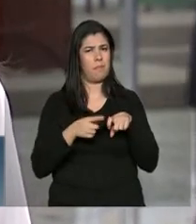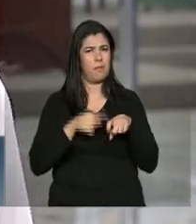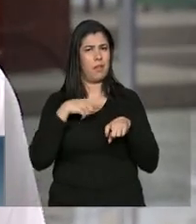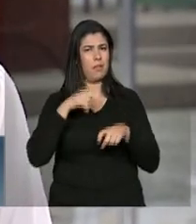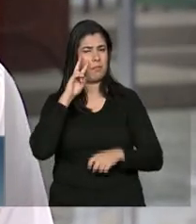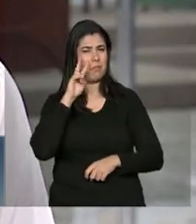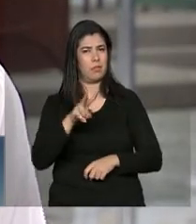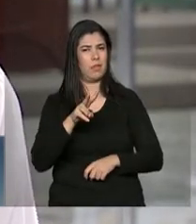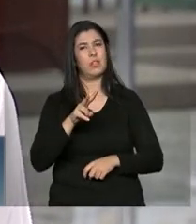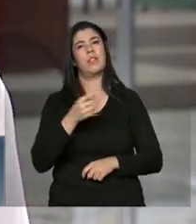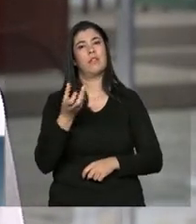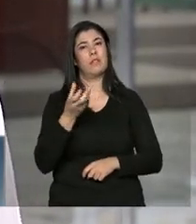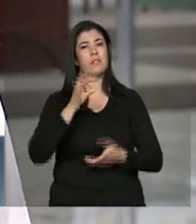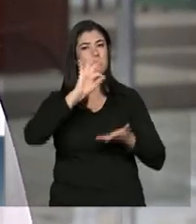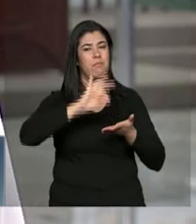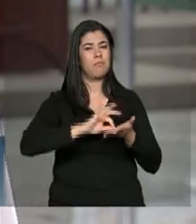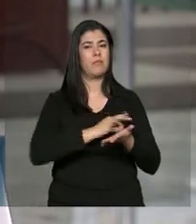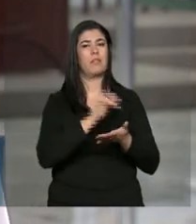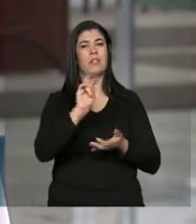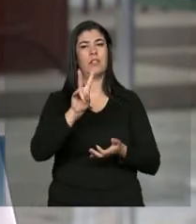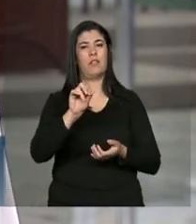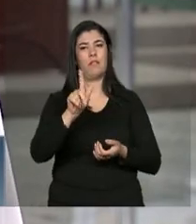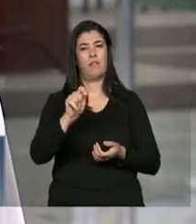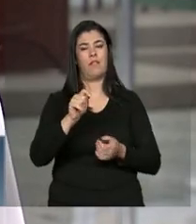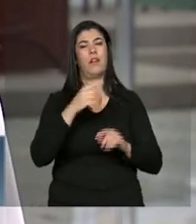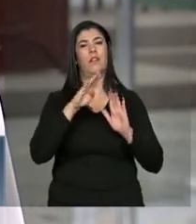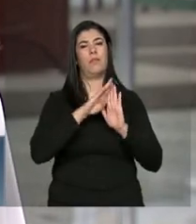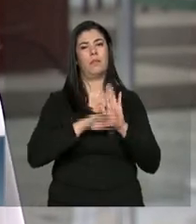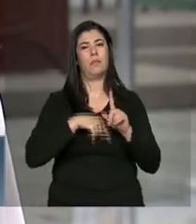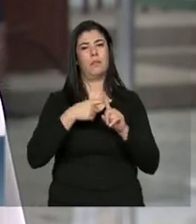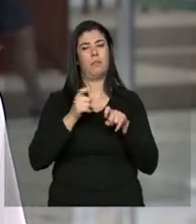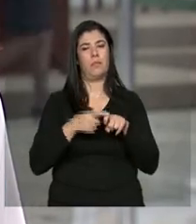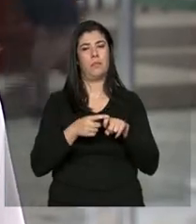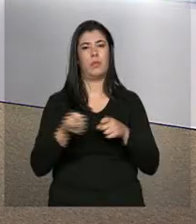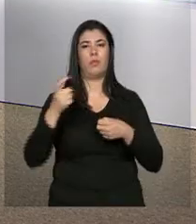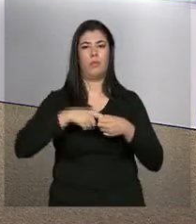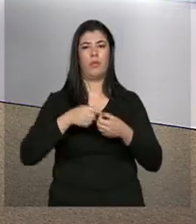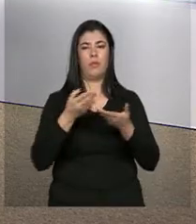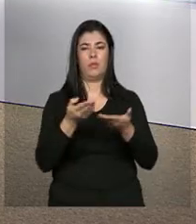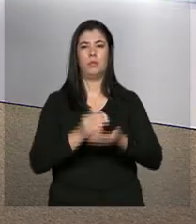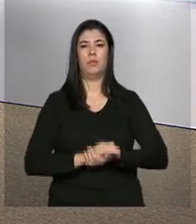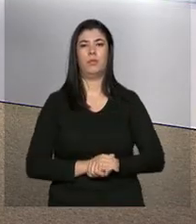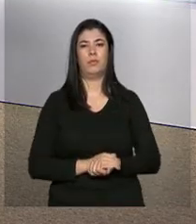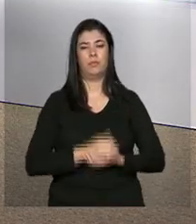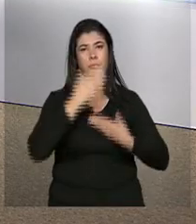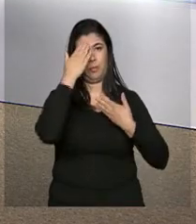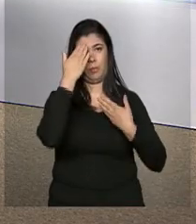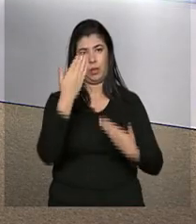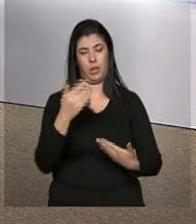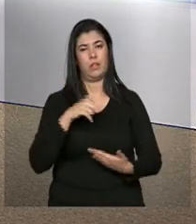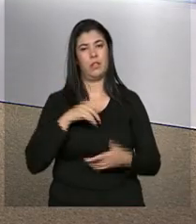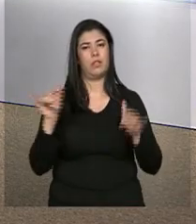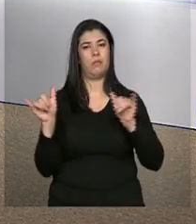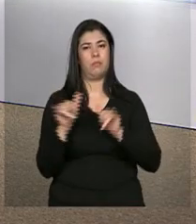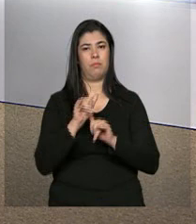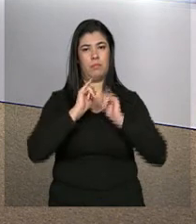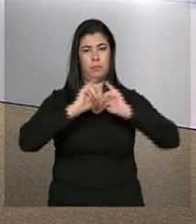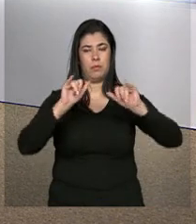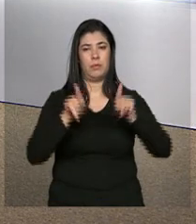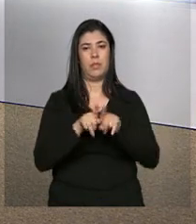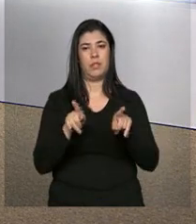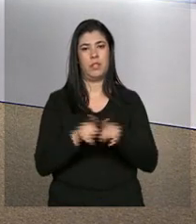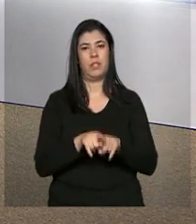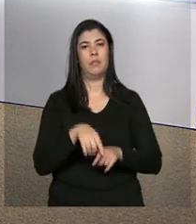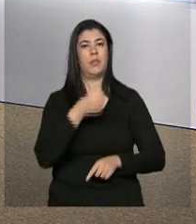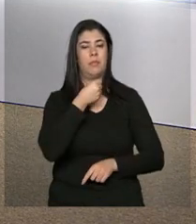para se candidatar a uma dessas vagas do Mais Médicos. Daniele. Obrigada, Gabriela, por mais essas informações e também